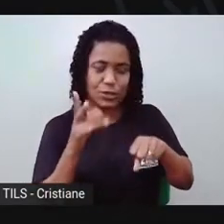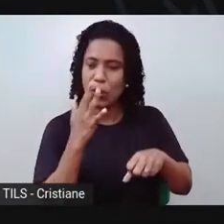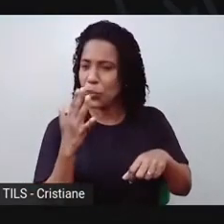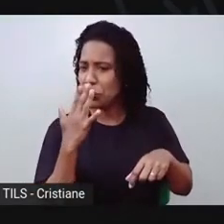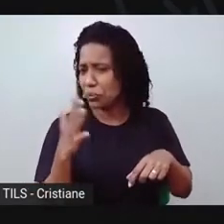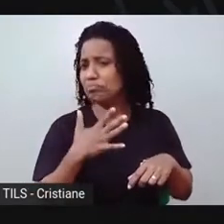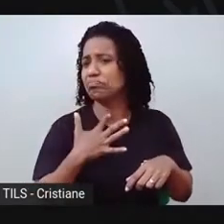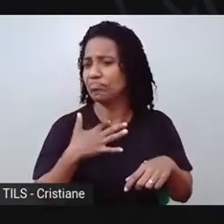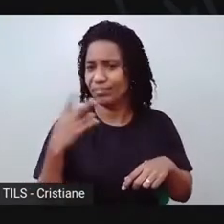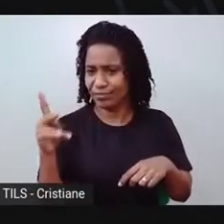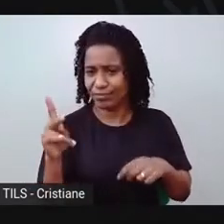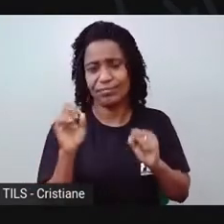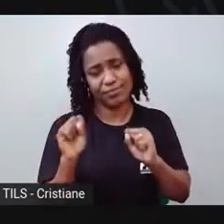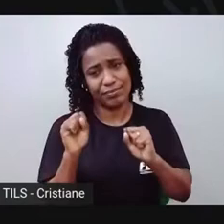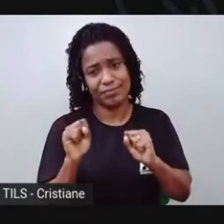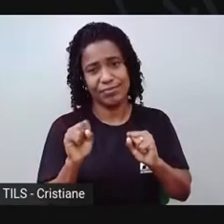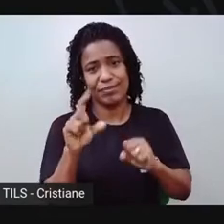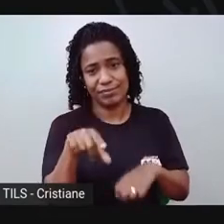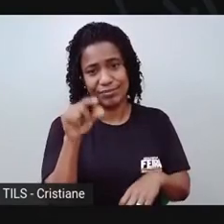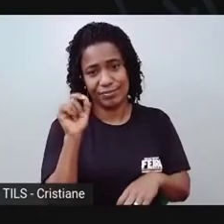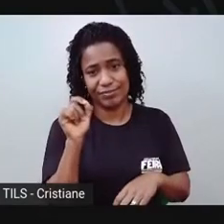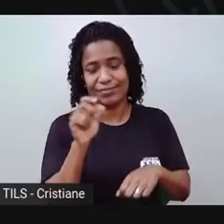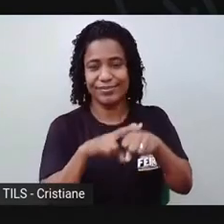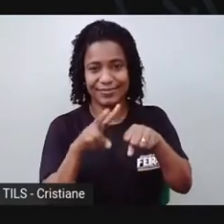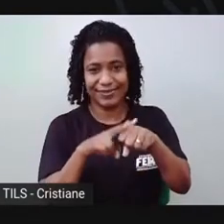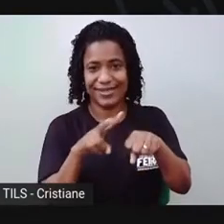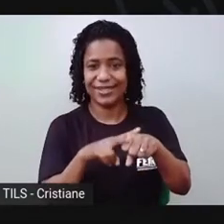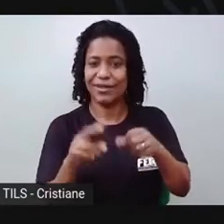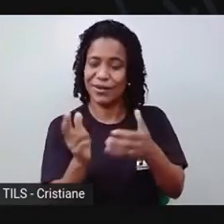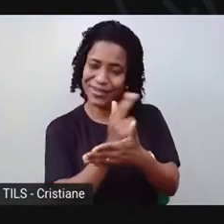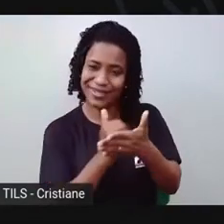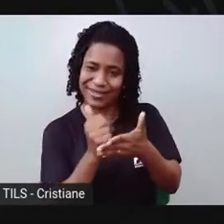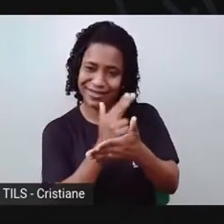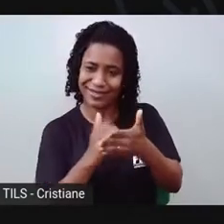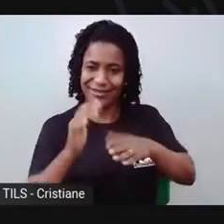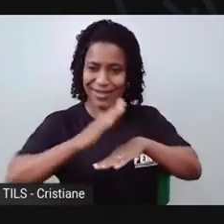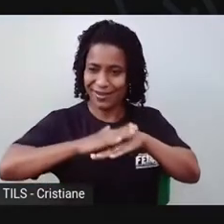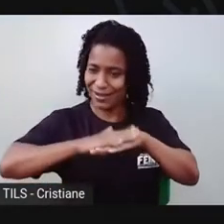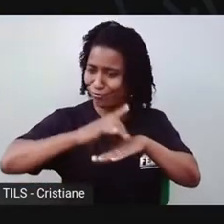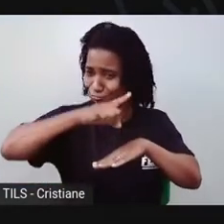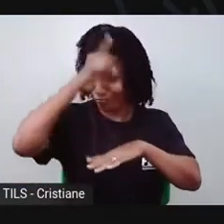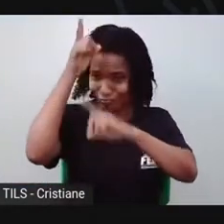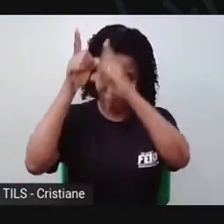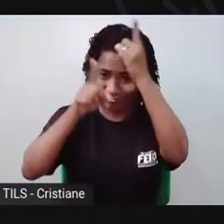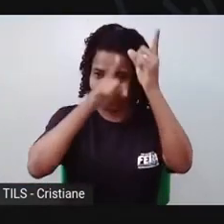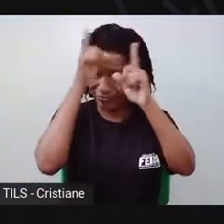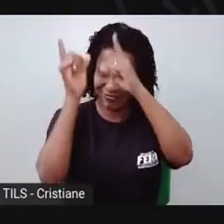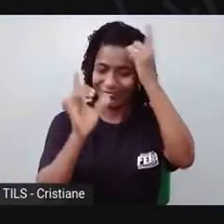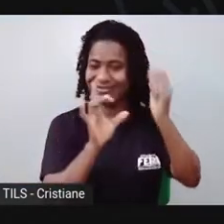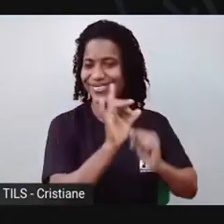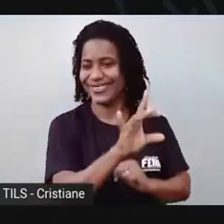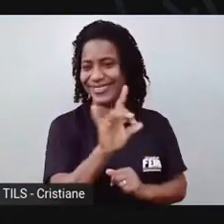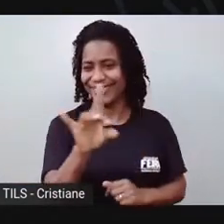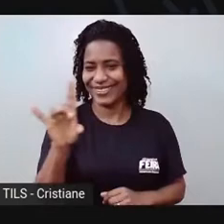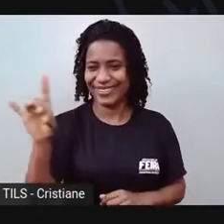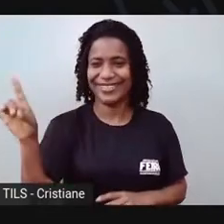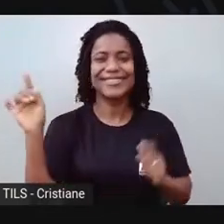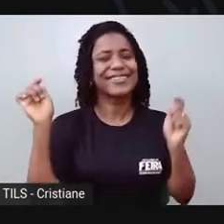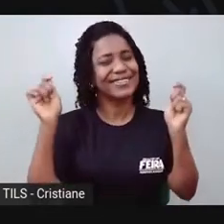vocês quiserem! Afinal de contas, o desenho é nosso! Então, a criatividade é de cada um, não é verdade?